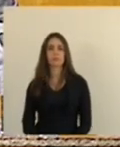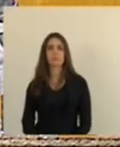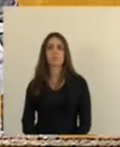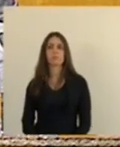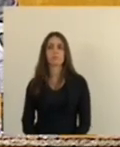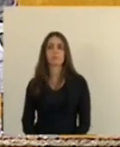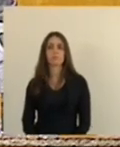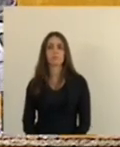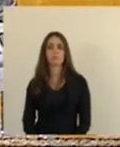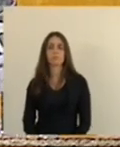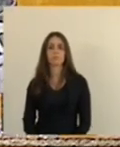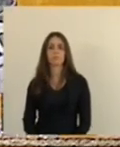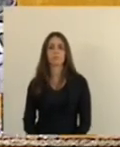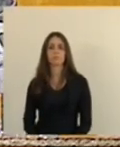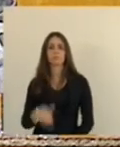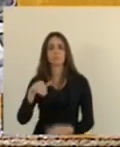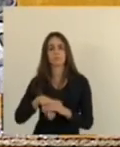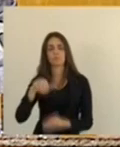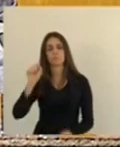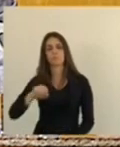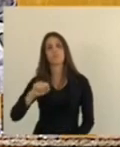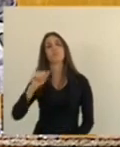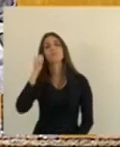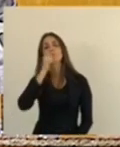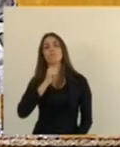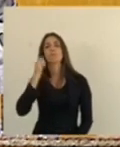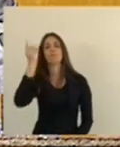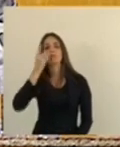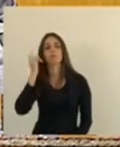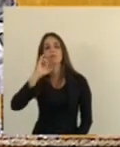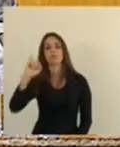Lopes, vota sim Como vota, deputada Janete de Sá